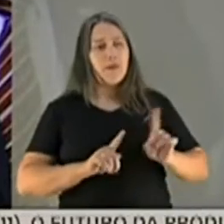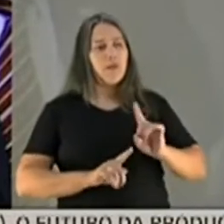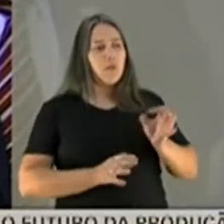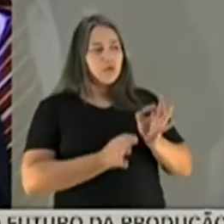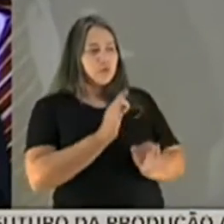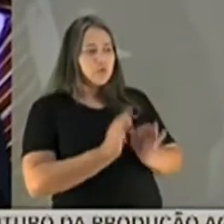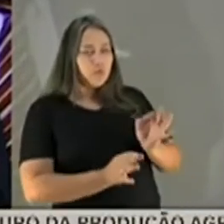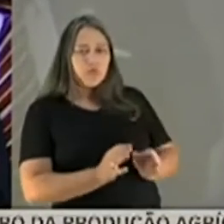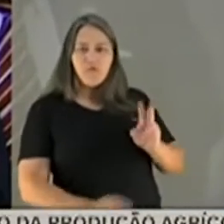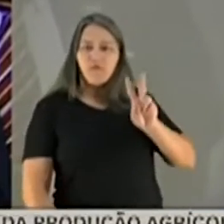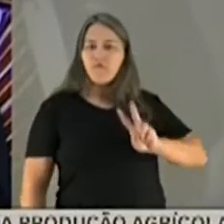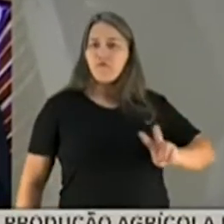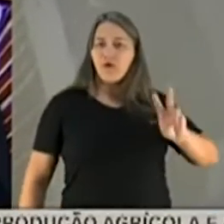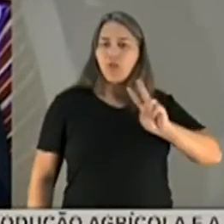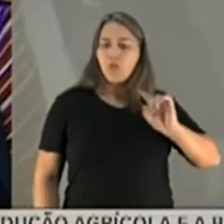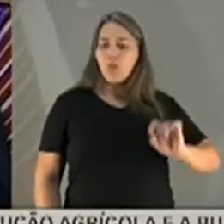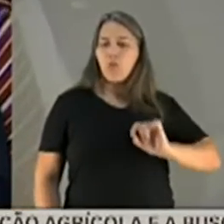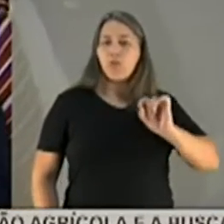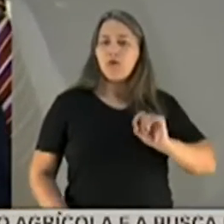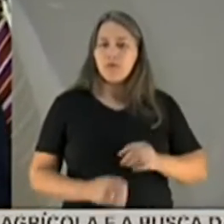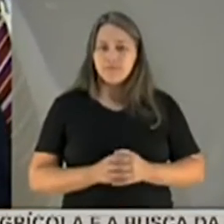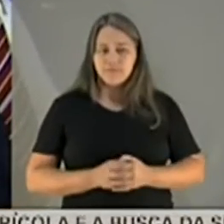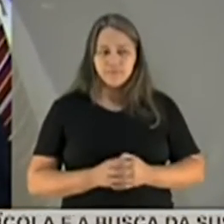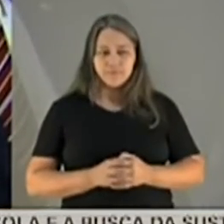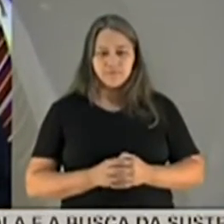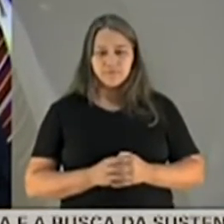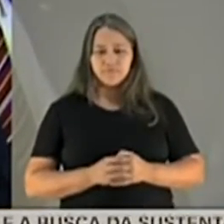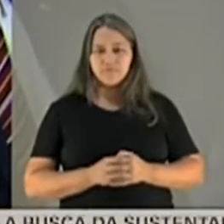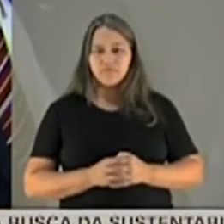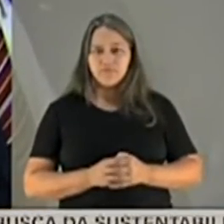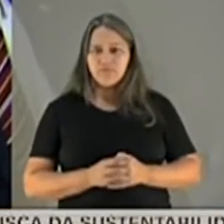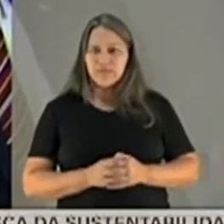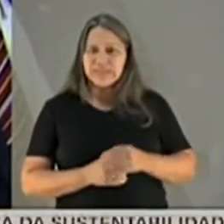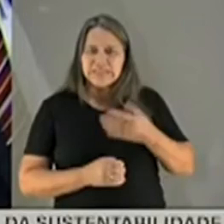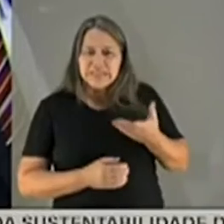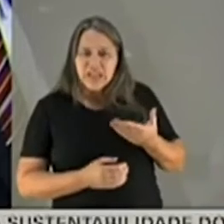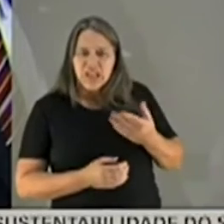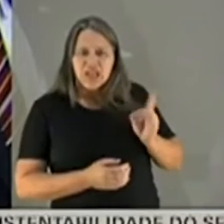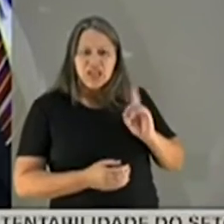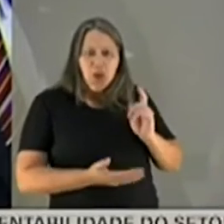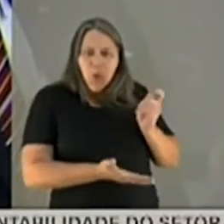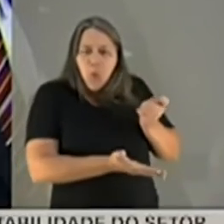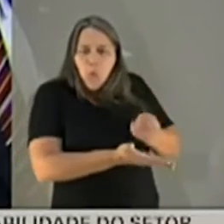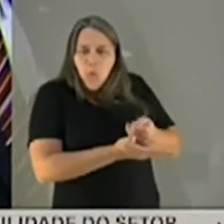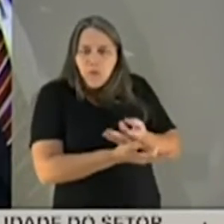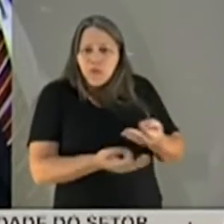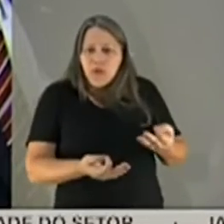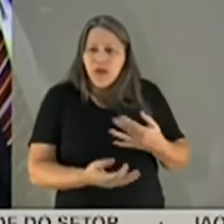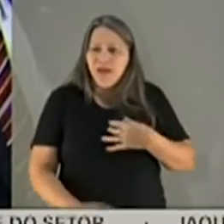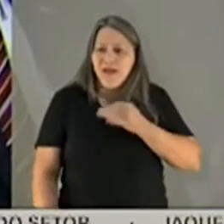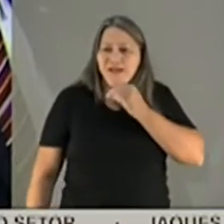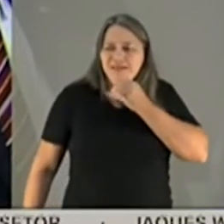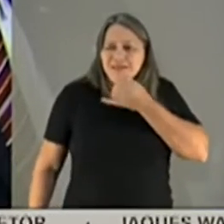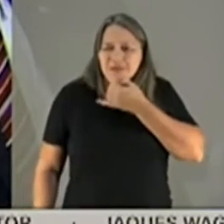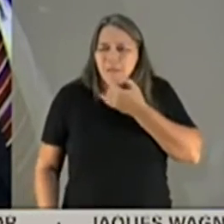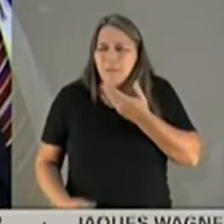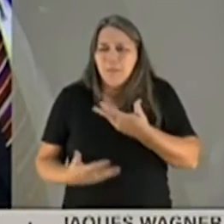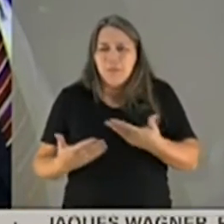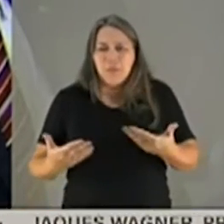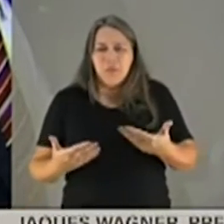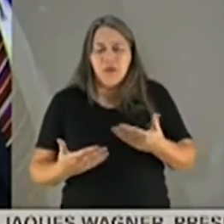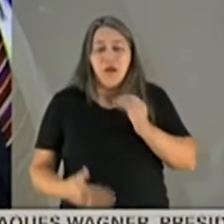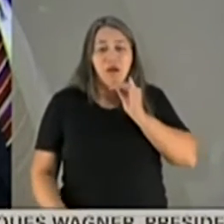excelência não orienta a descumprir essas recomendações pelo mau exemplo que significa o presidente